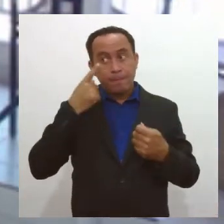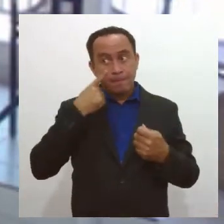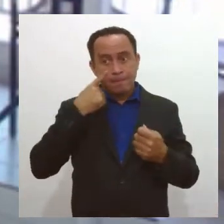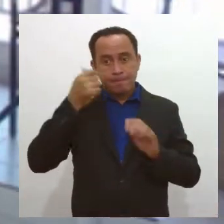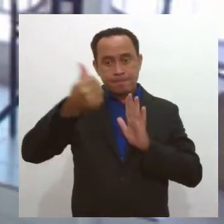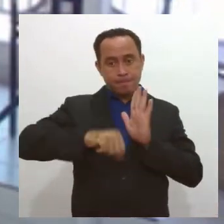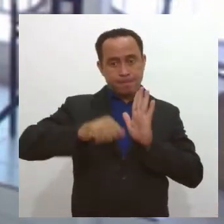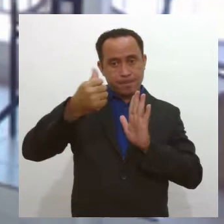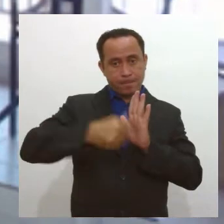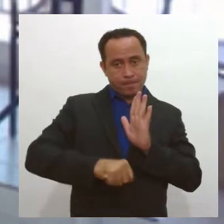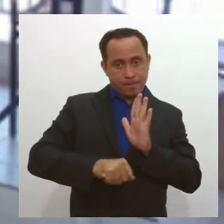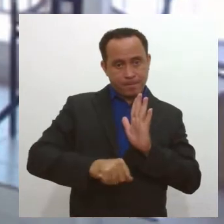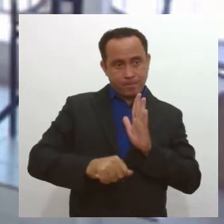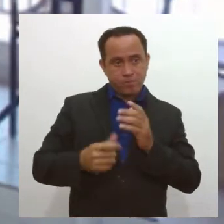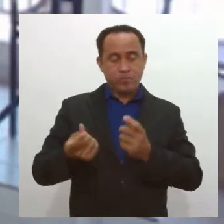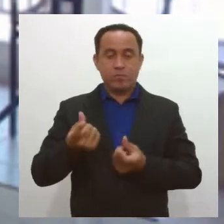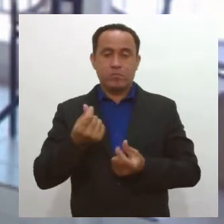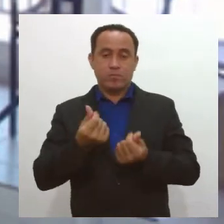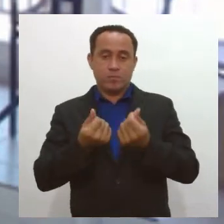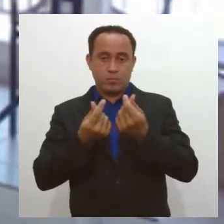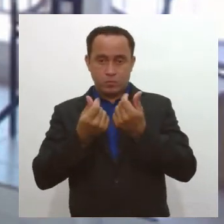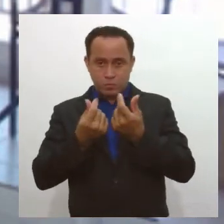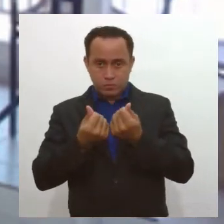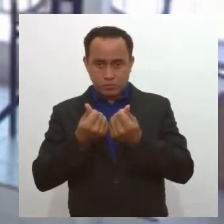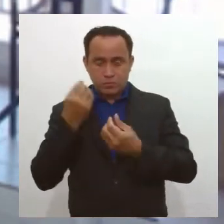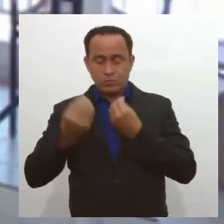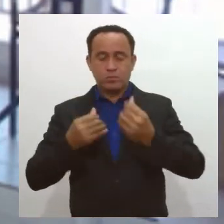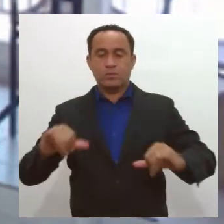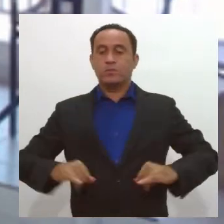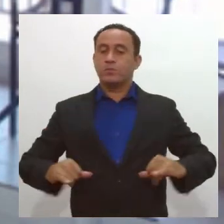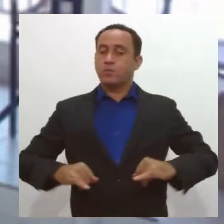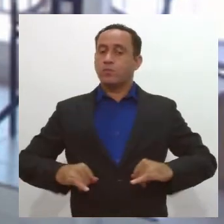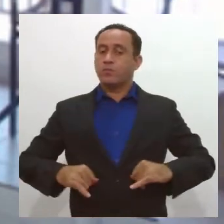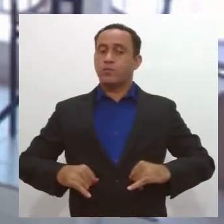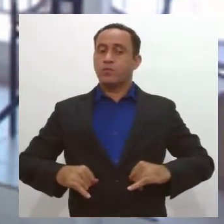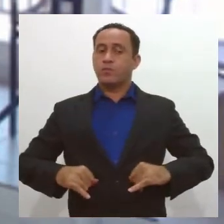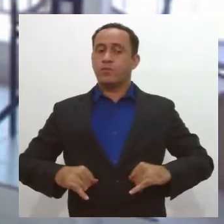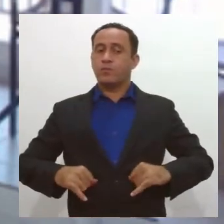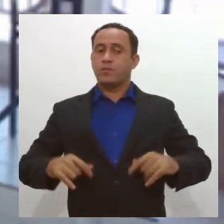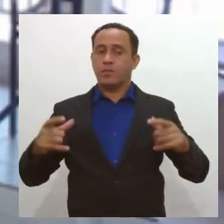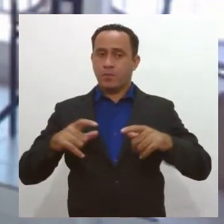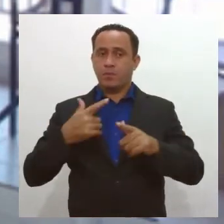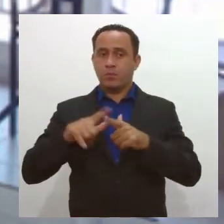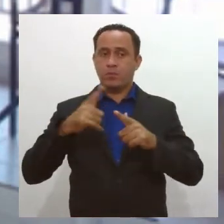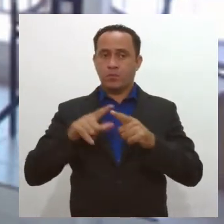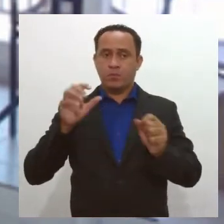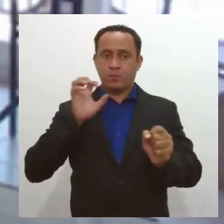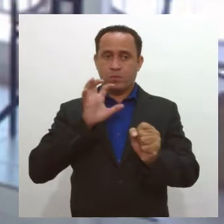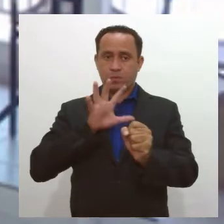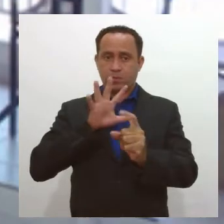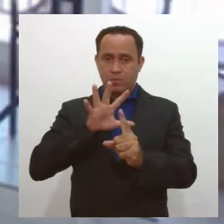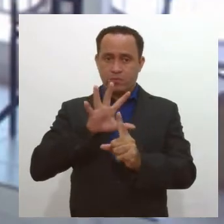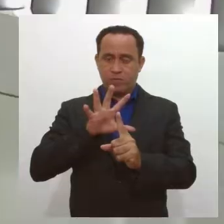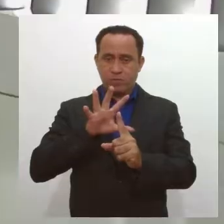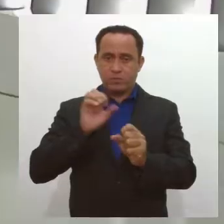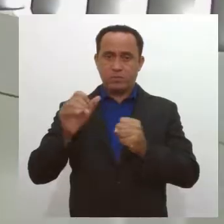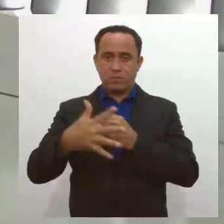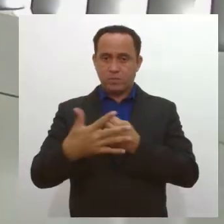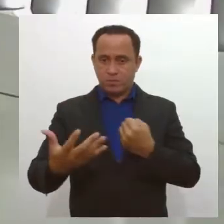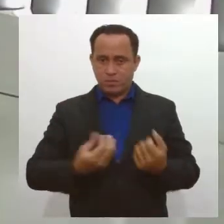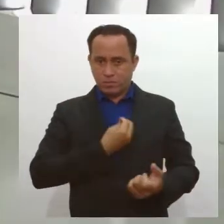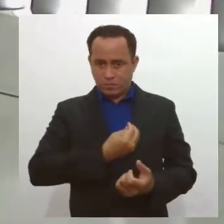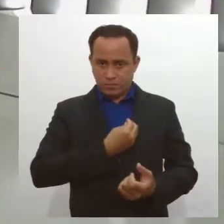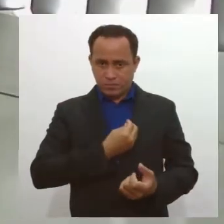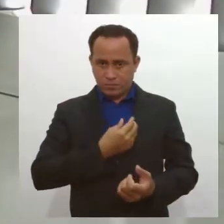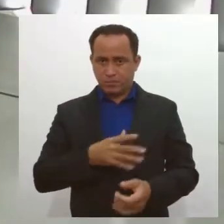comportamentos com o dinheiro para que a gente sofra o menos possível os impactos dessa pandemia na nossa vida. Exatamente. Como